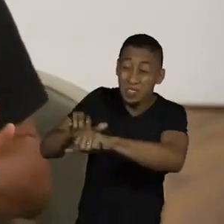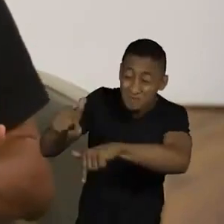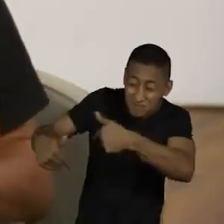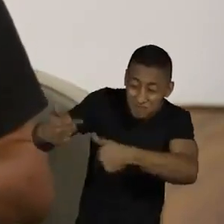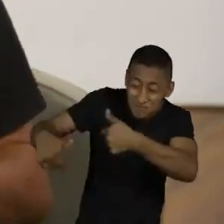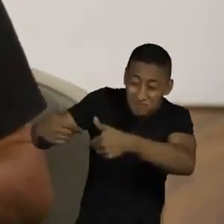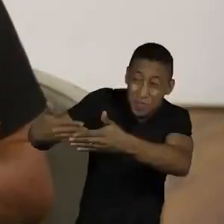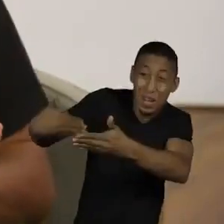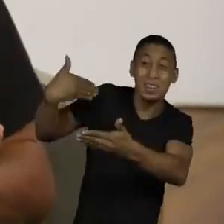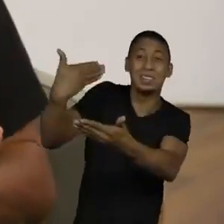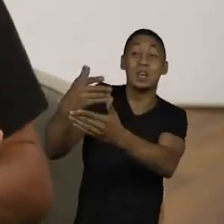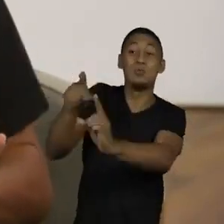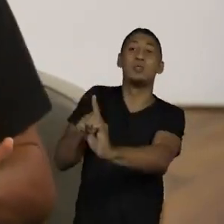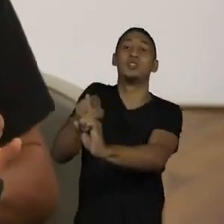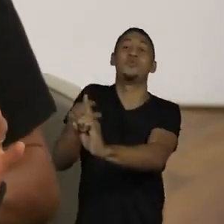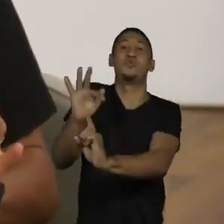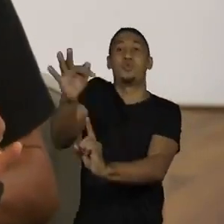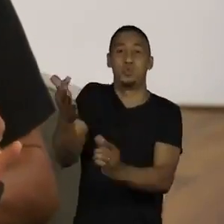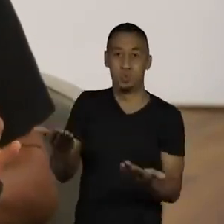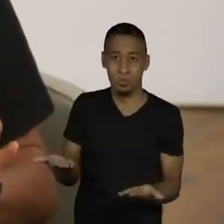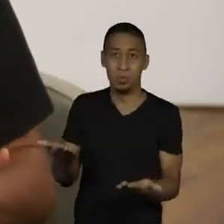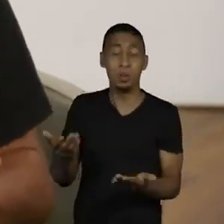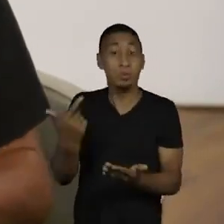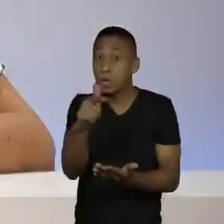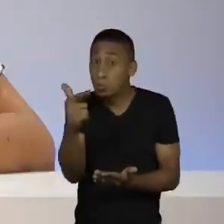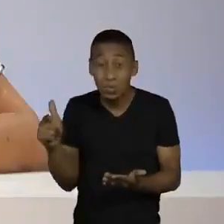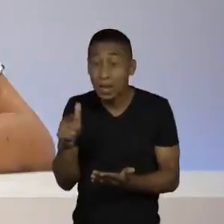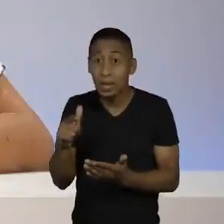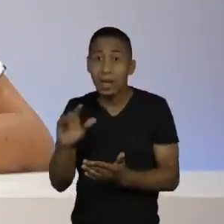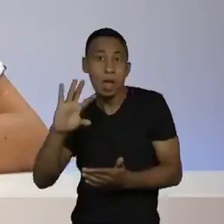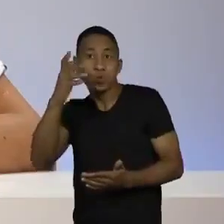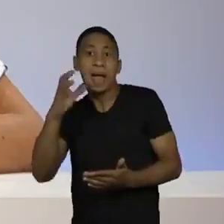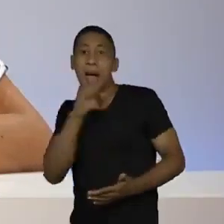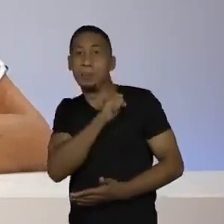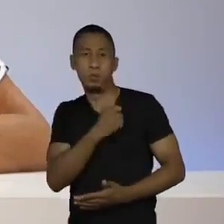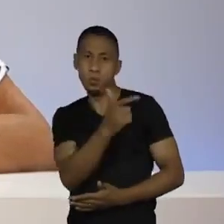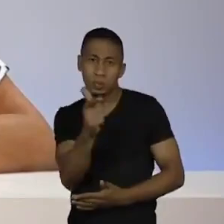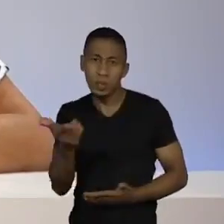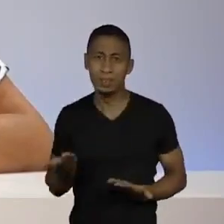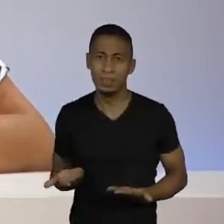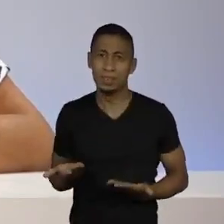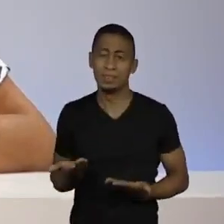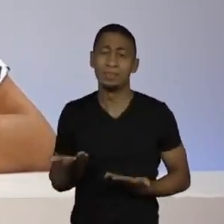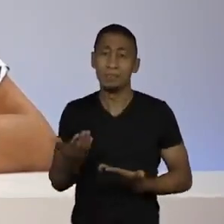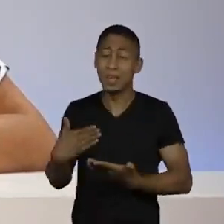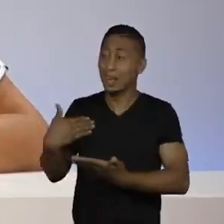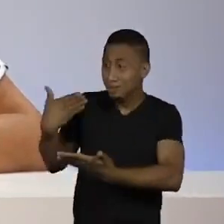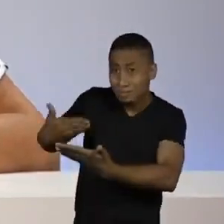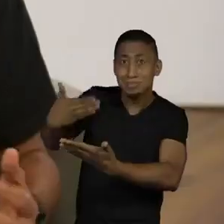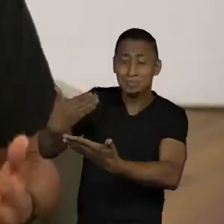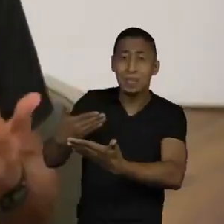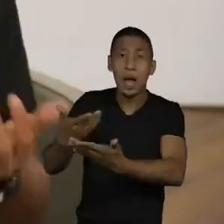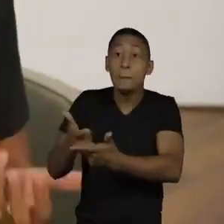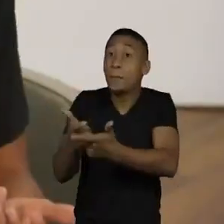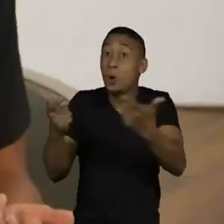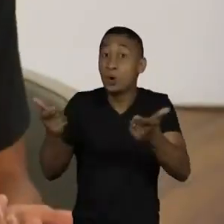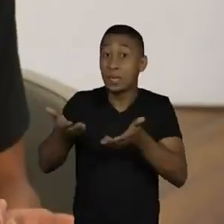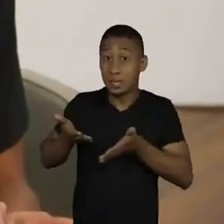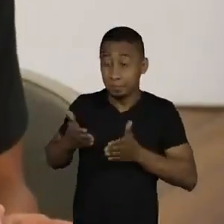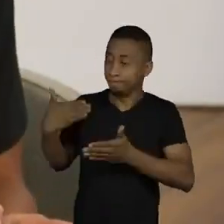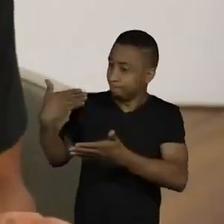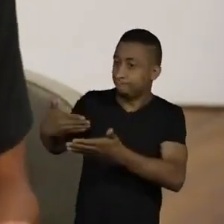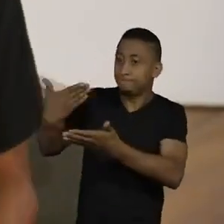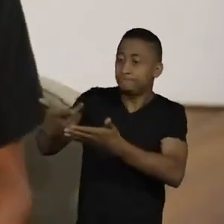escreveu é muito poderosa, ela traz exatamente isso, o quanto a história se repete. Quem nasce em famílias que não tiveram